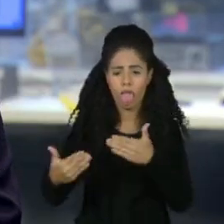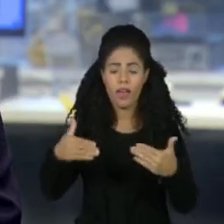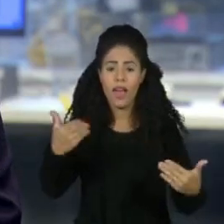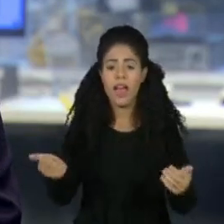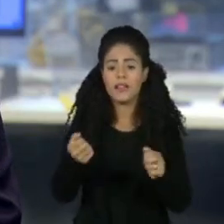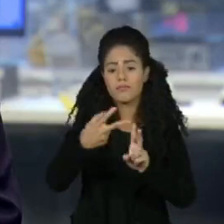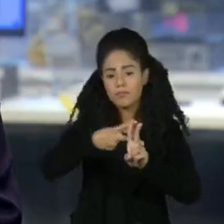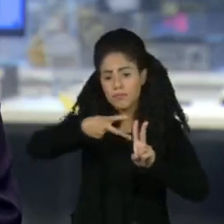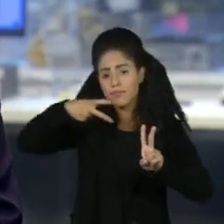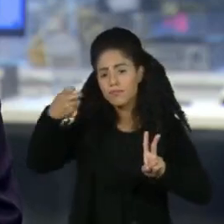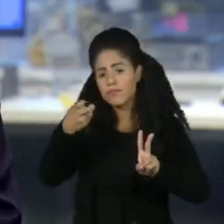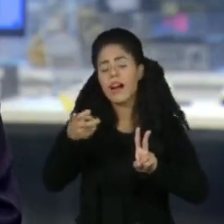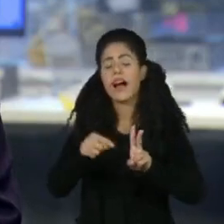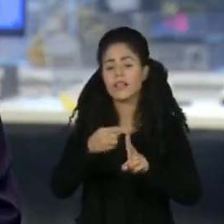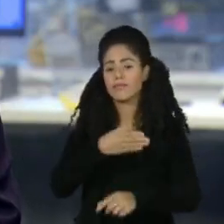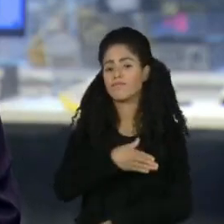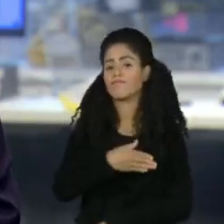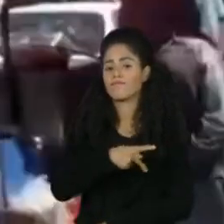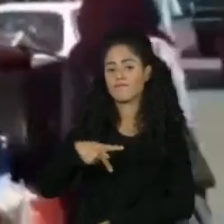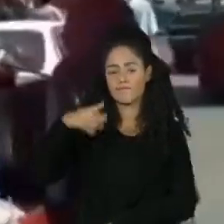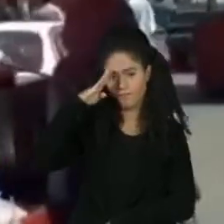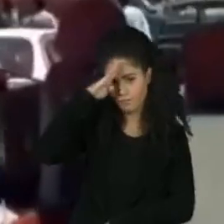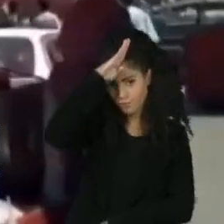negacionismo do presidente Jair Bolsonaro.